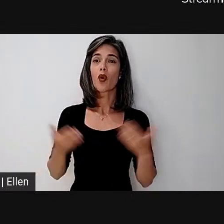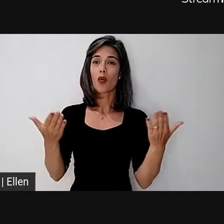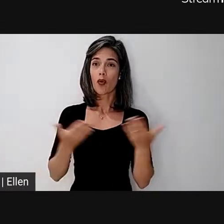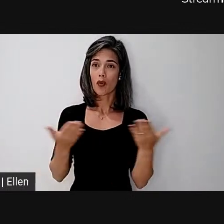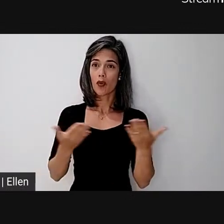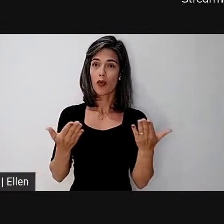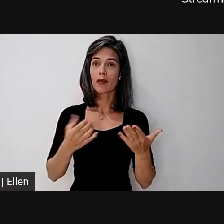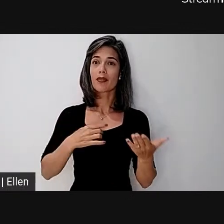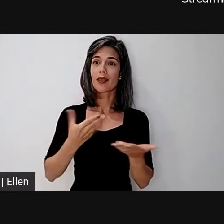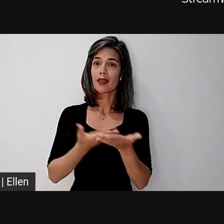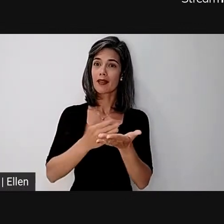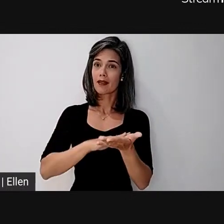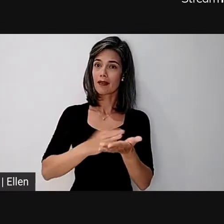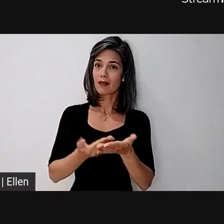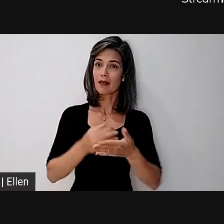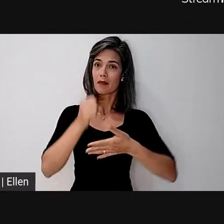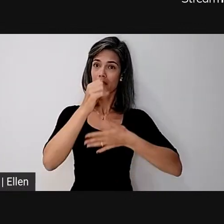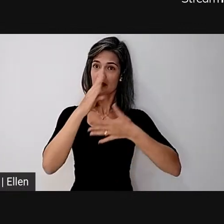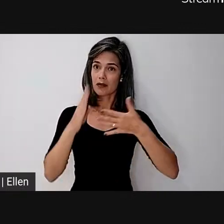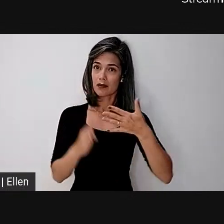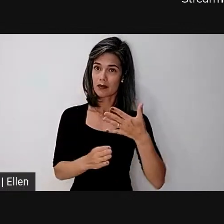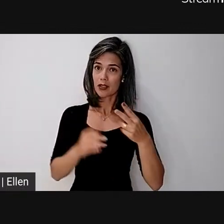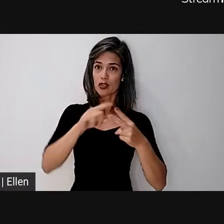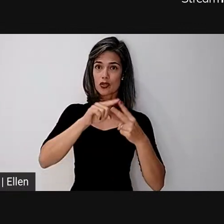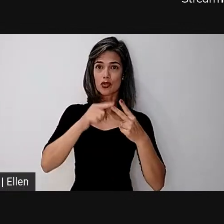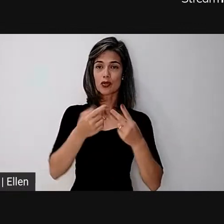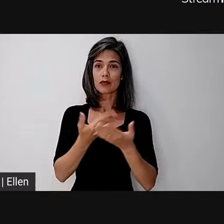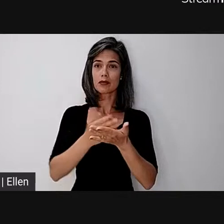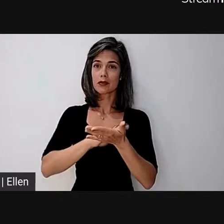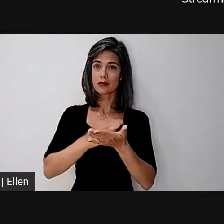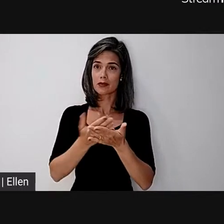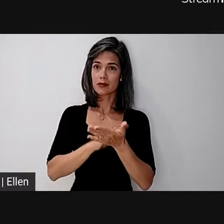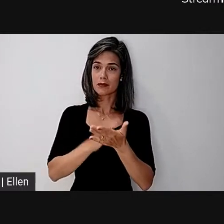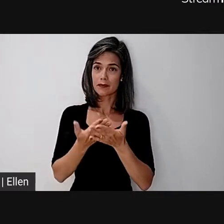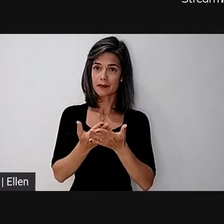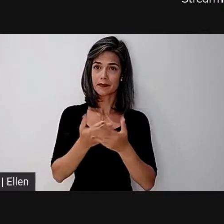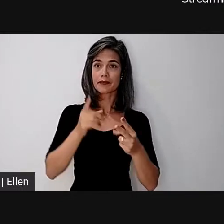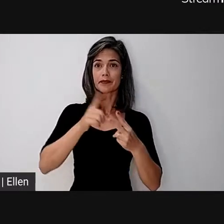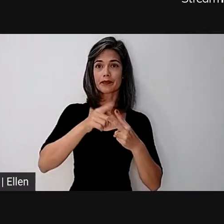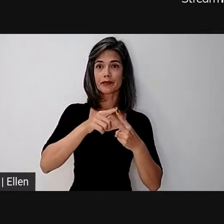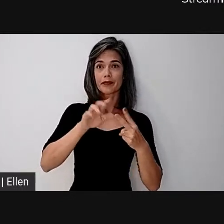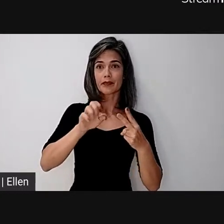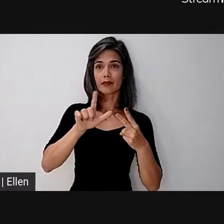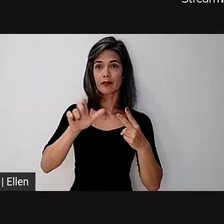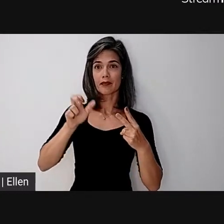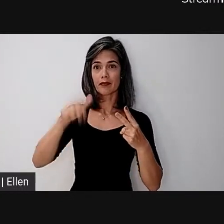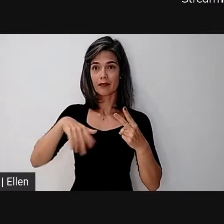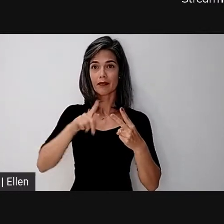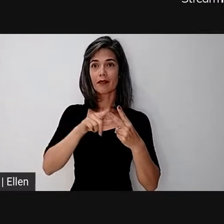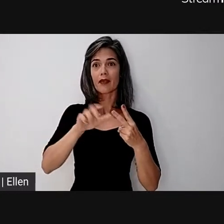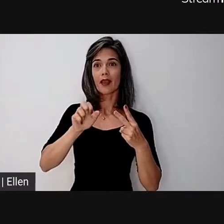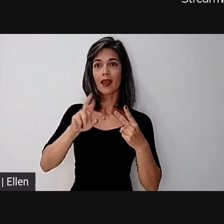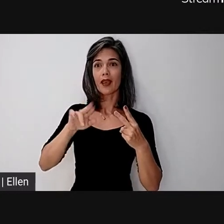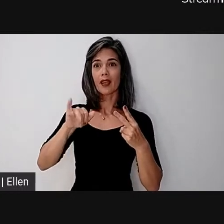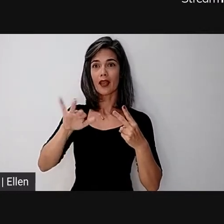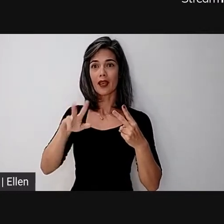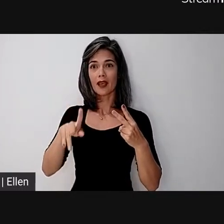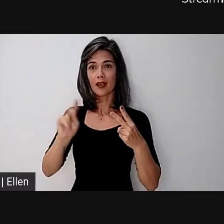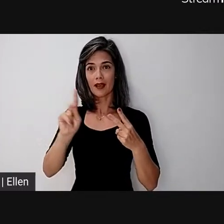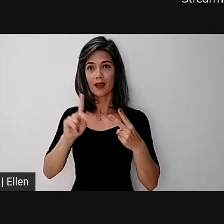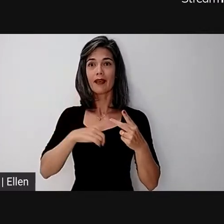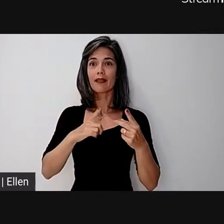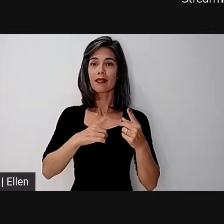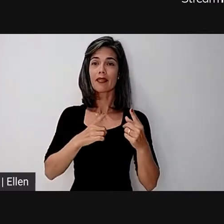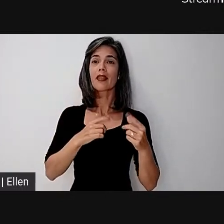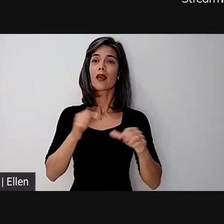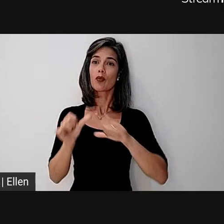interpretação em libras das duas intérpretes, Ellen e Erika, e elas se alternarão na